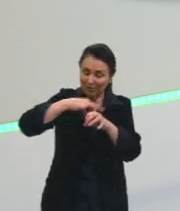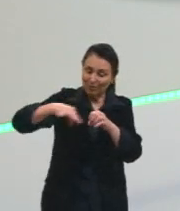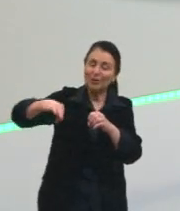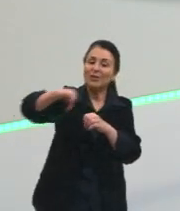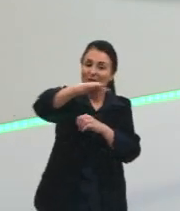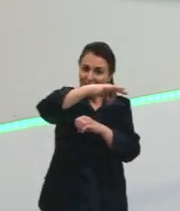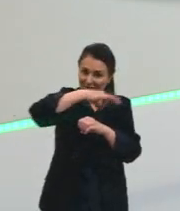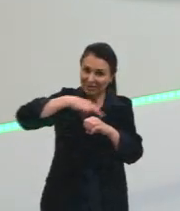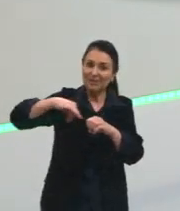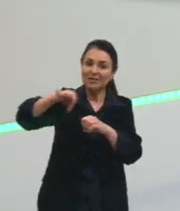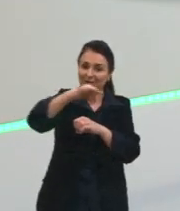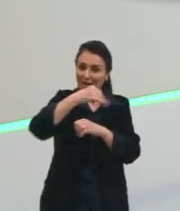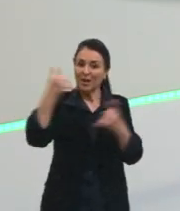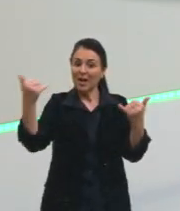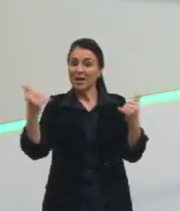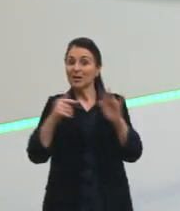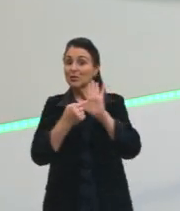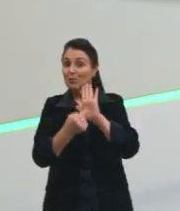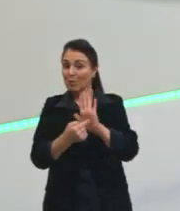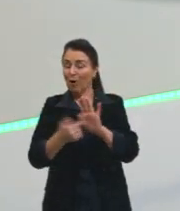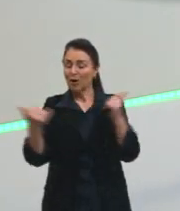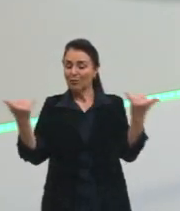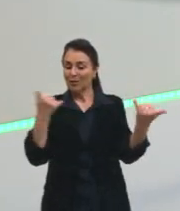essas informações, tá, gurizada.